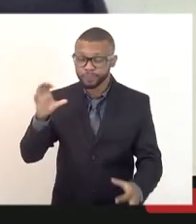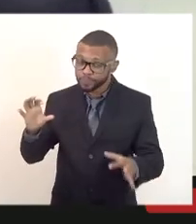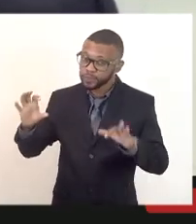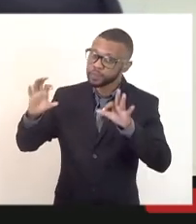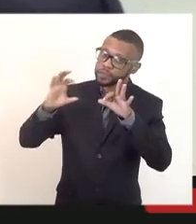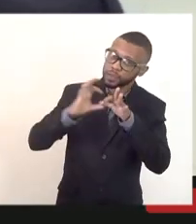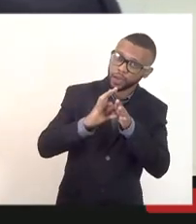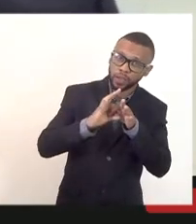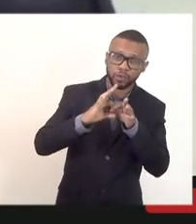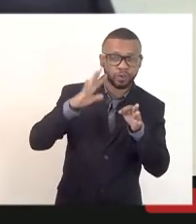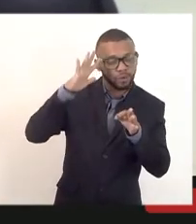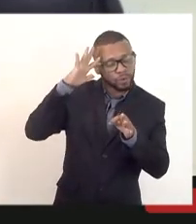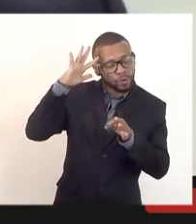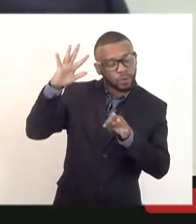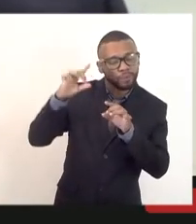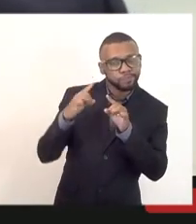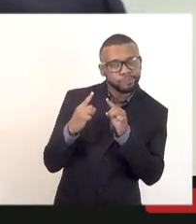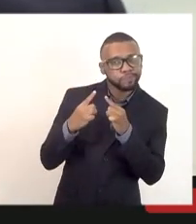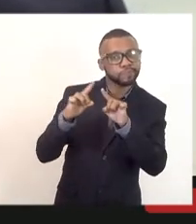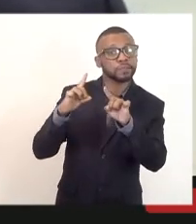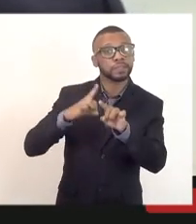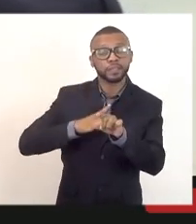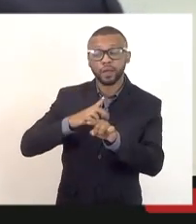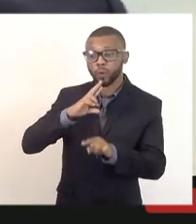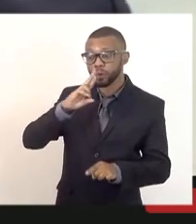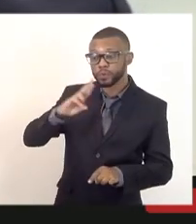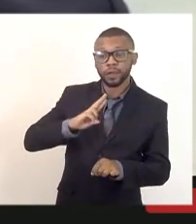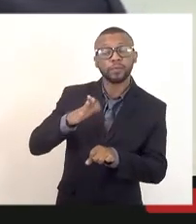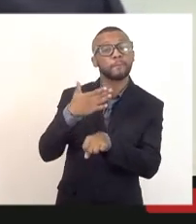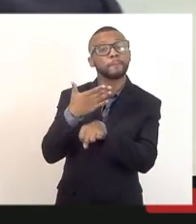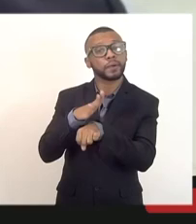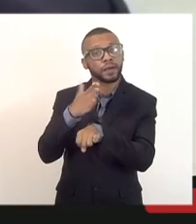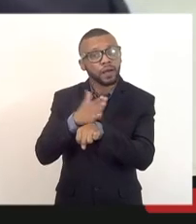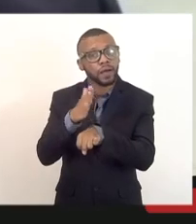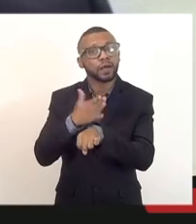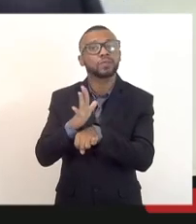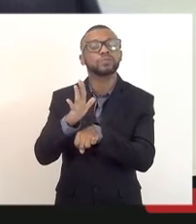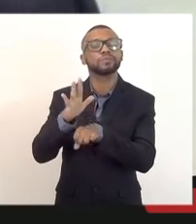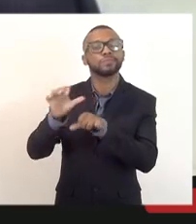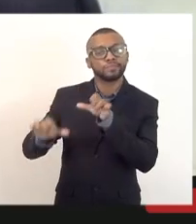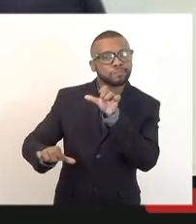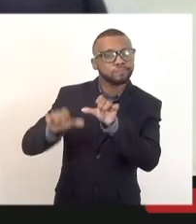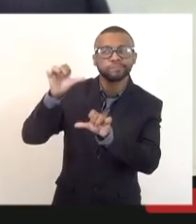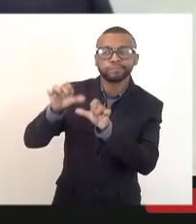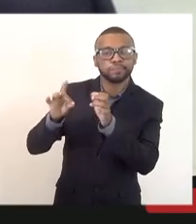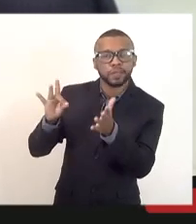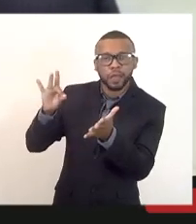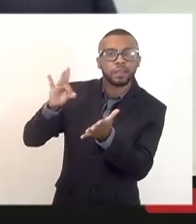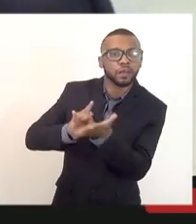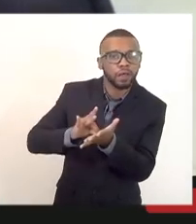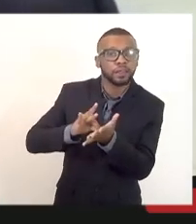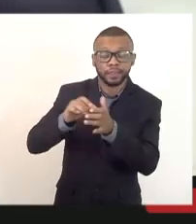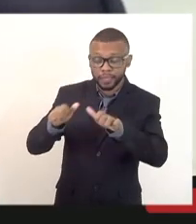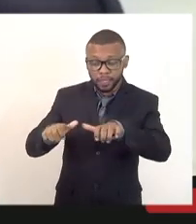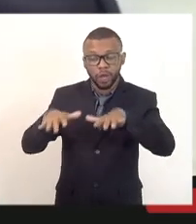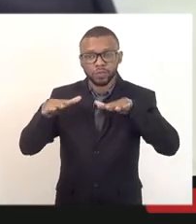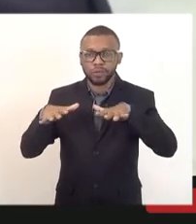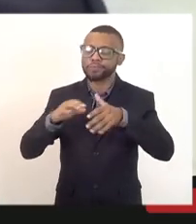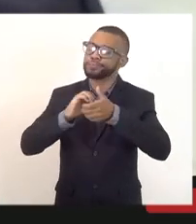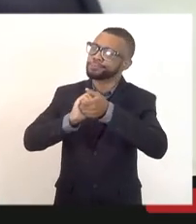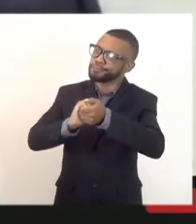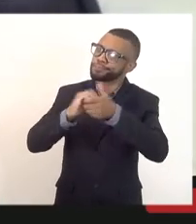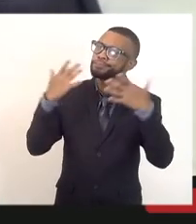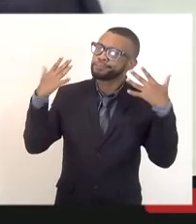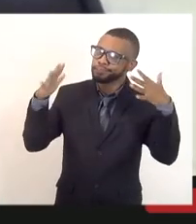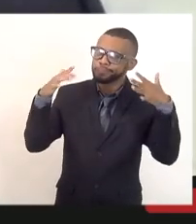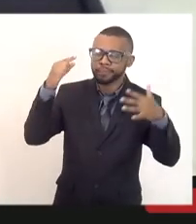que é até uma forma de dar um resultado prático à realização dessa audiência. Então, parabenizar a deputada Marta Rocha pela